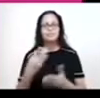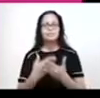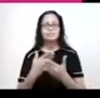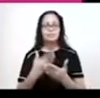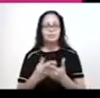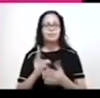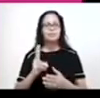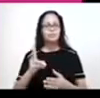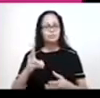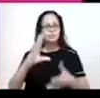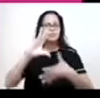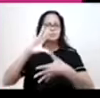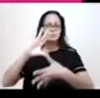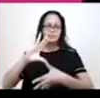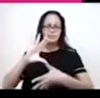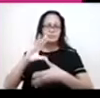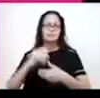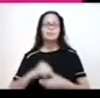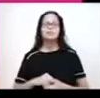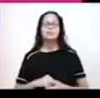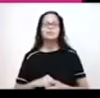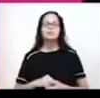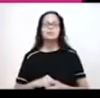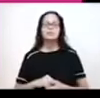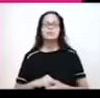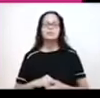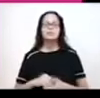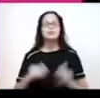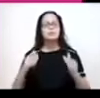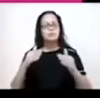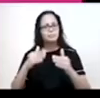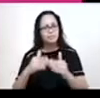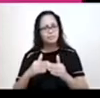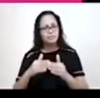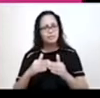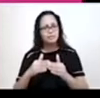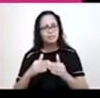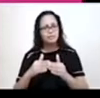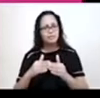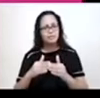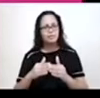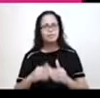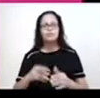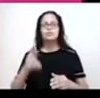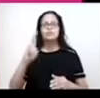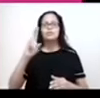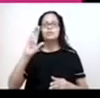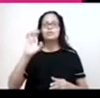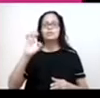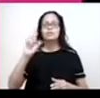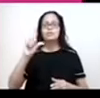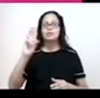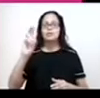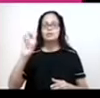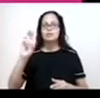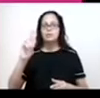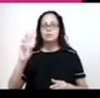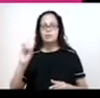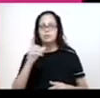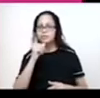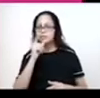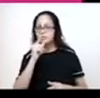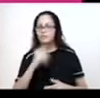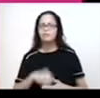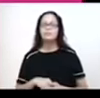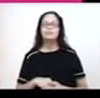Continua falando aí da América Latina. Aí a gente vai entrar mesmo especificamente aí na questão do relevo, né? Da hidrografia da América